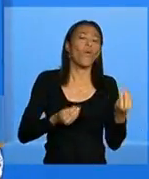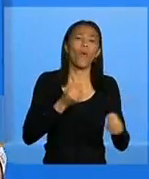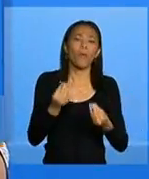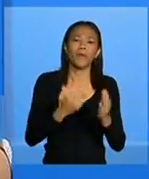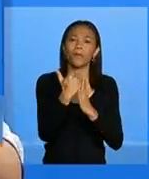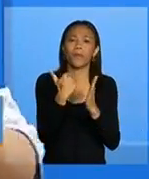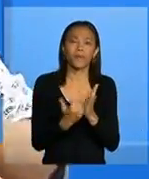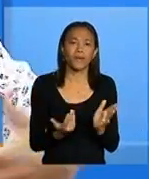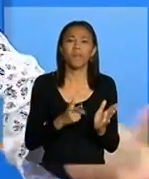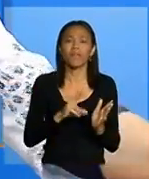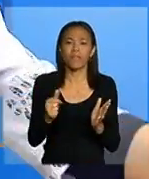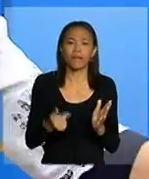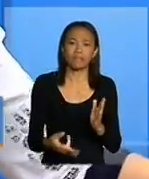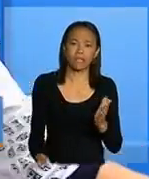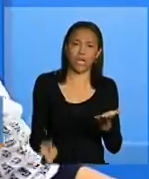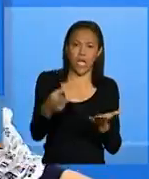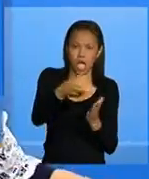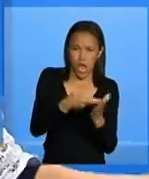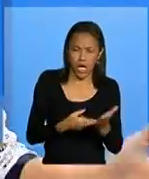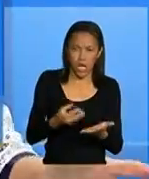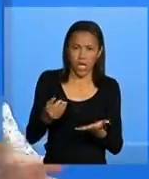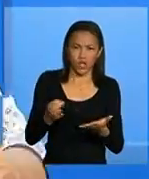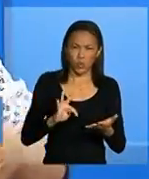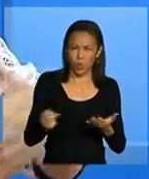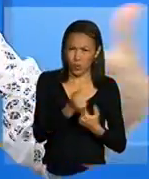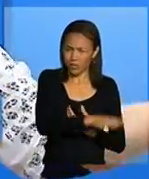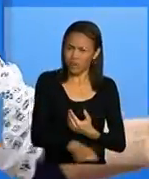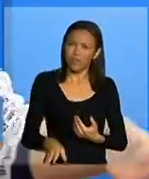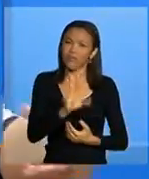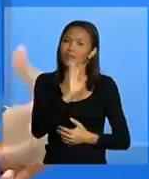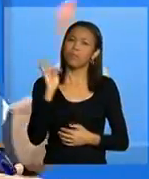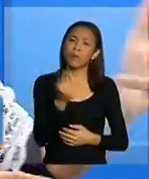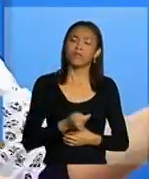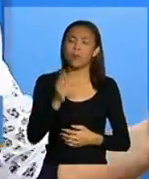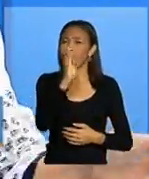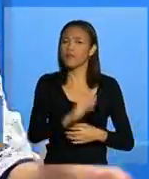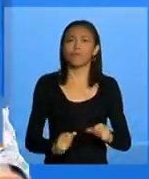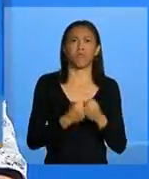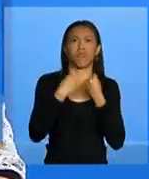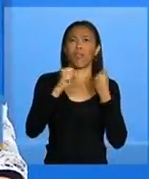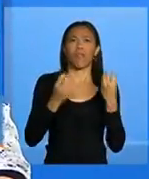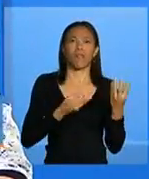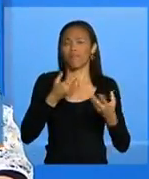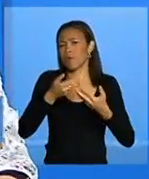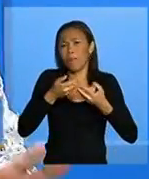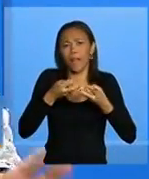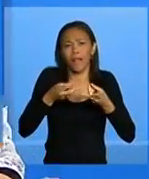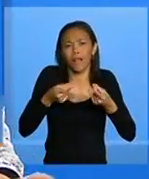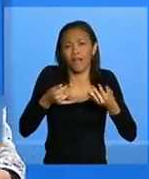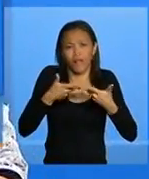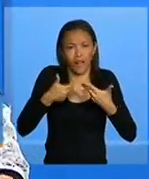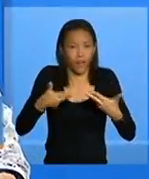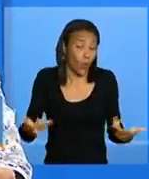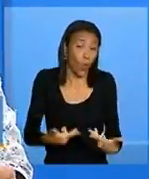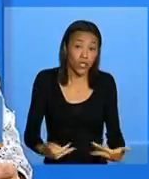regulamentar todas as crianças do Brasil o Brasil é muito grande e hoje vocês já estão num nível que vocês